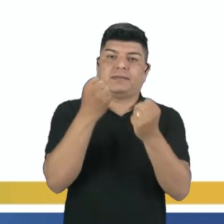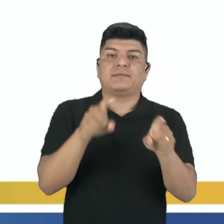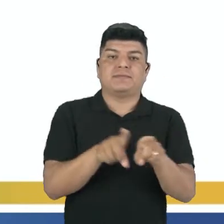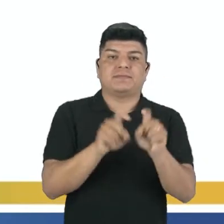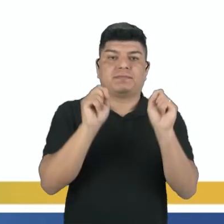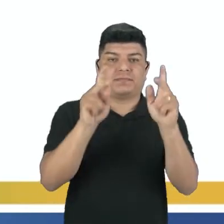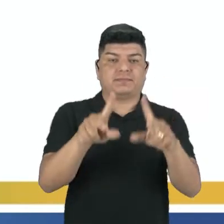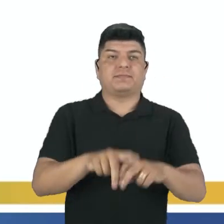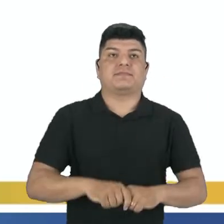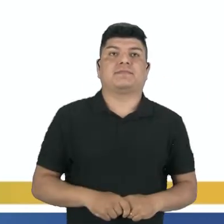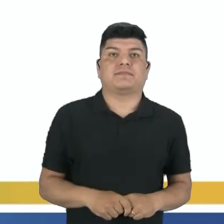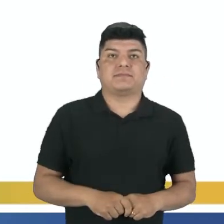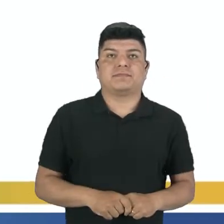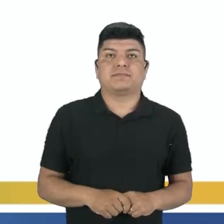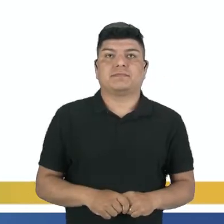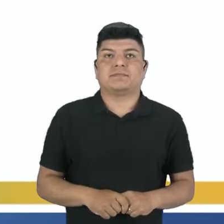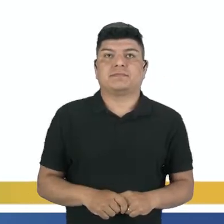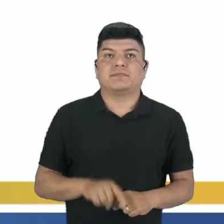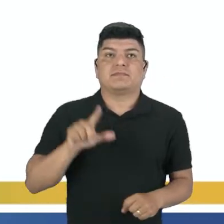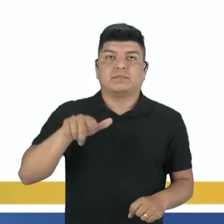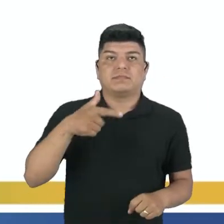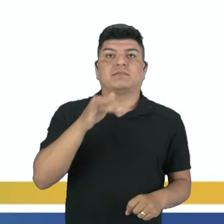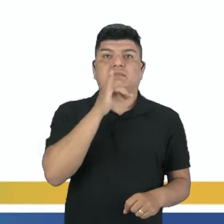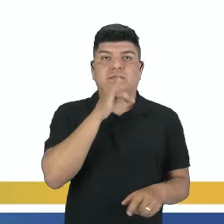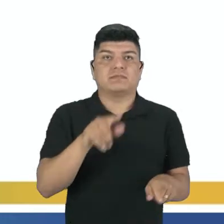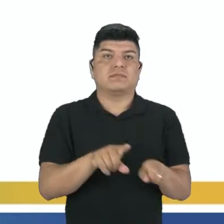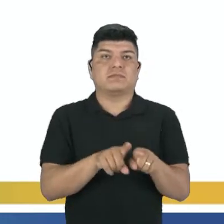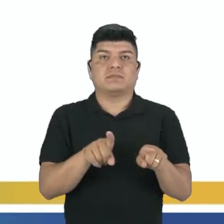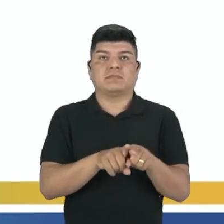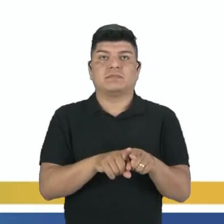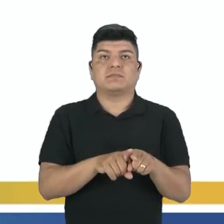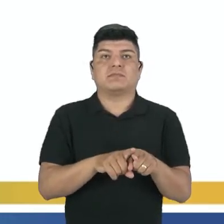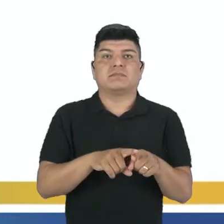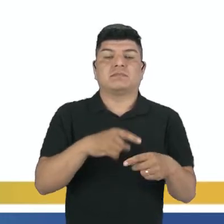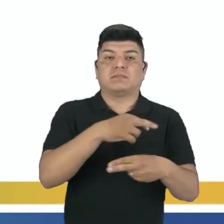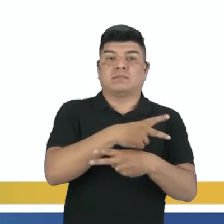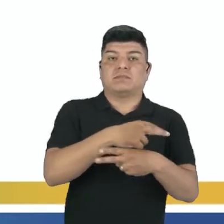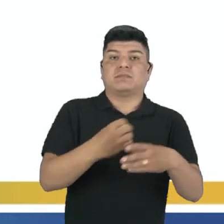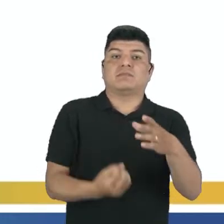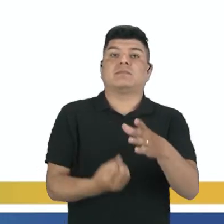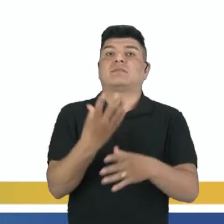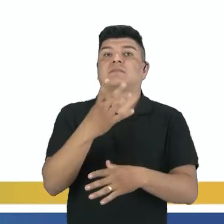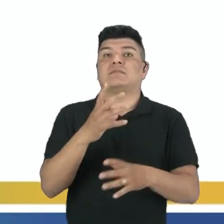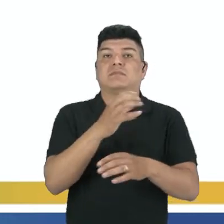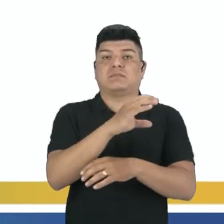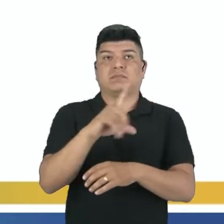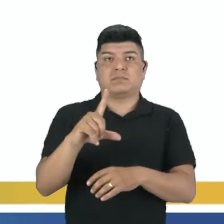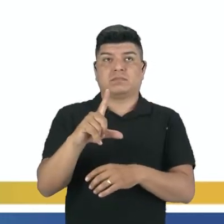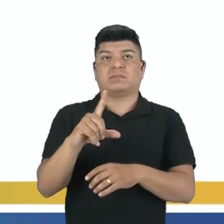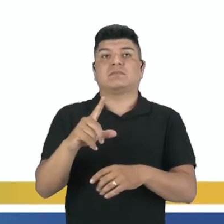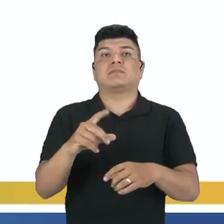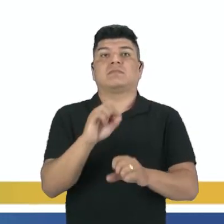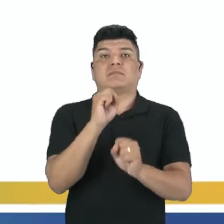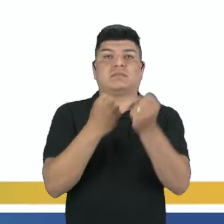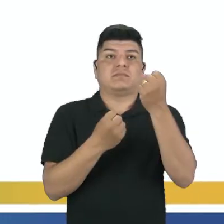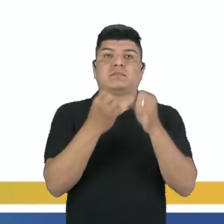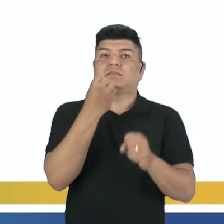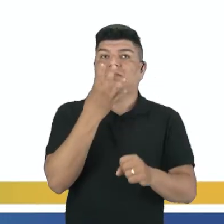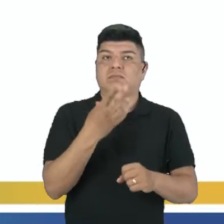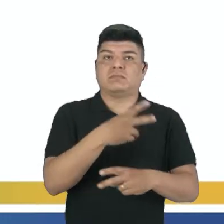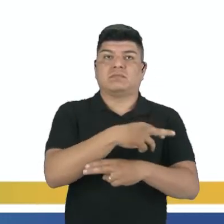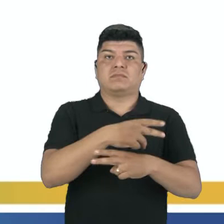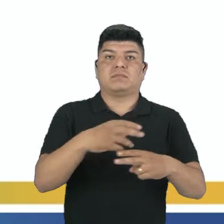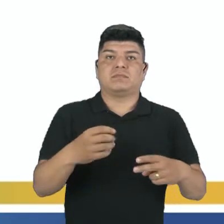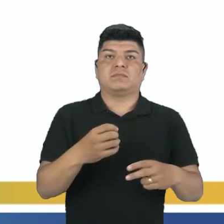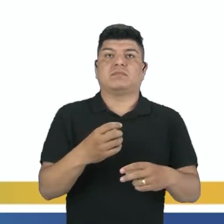ok? E nós já temos mais outros tipos ainda. Quanto ao destino da produção, podemos classificar a indústria em bens de produção e